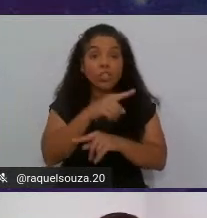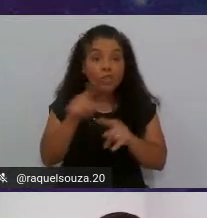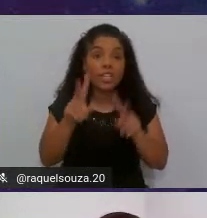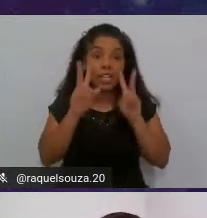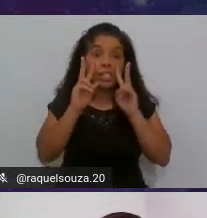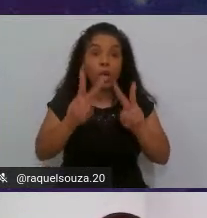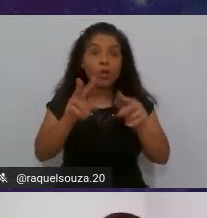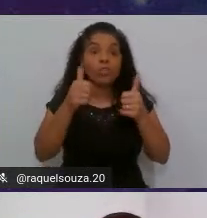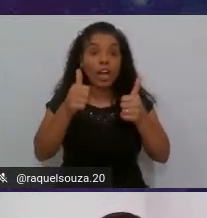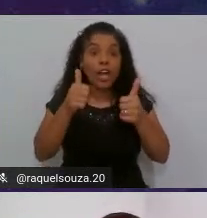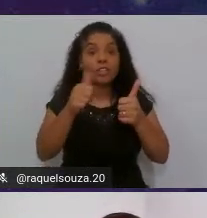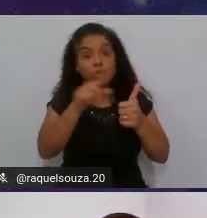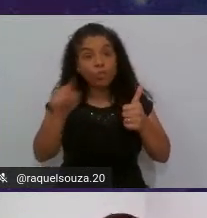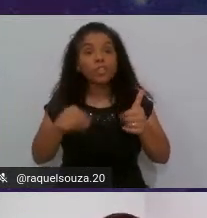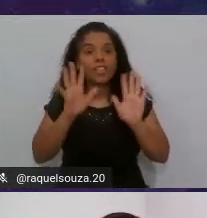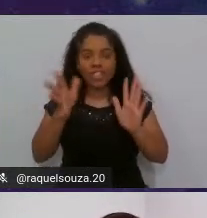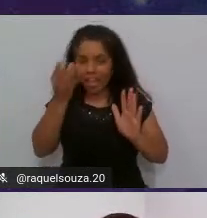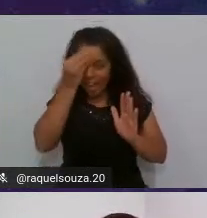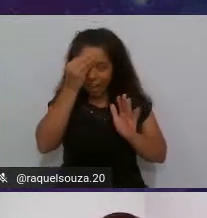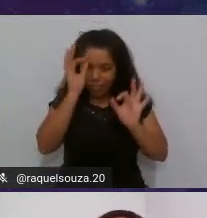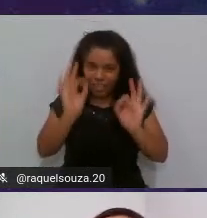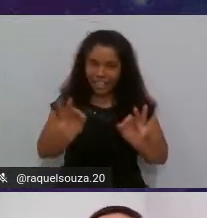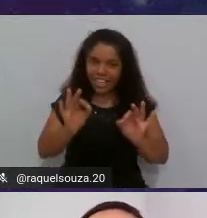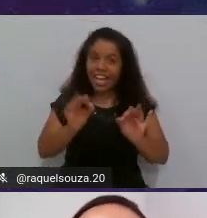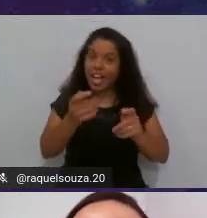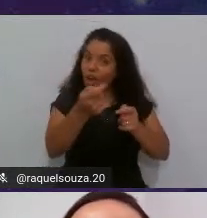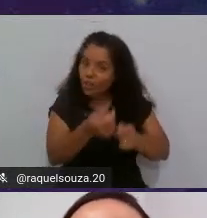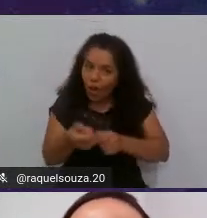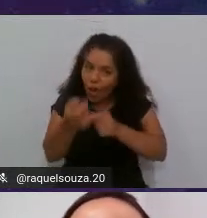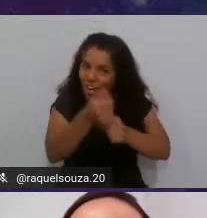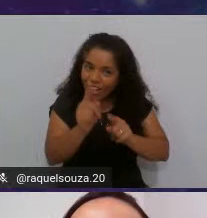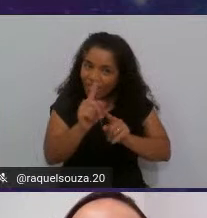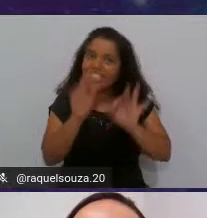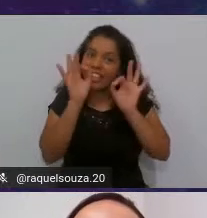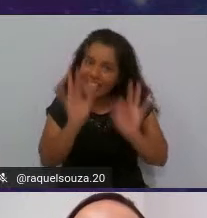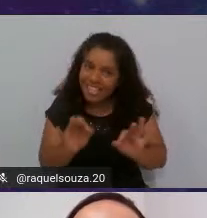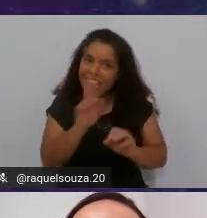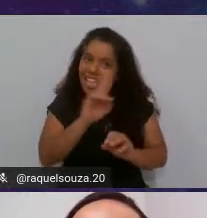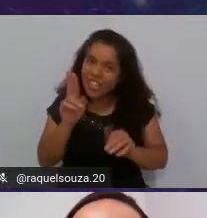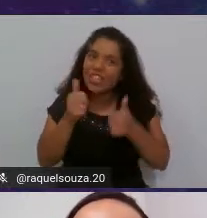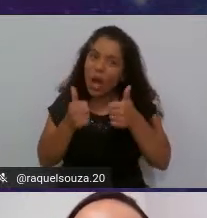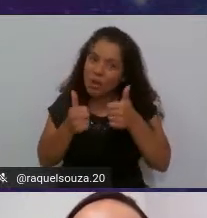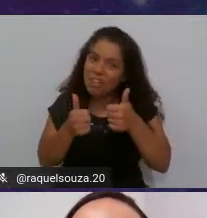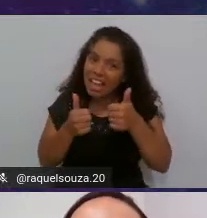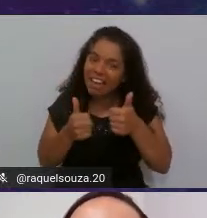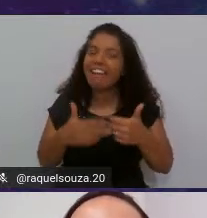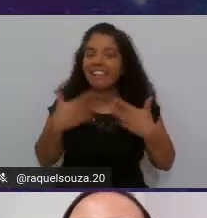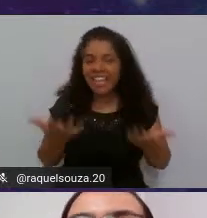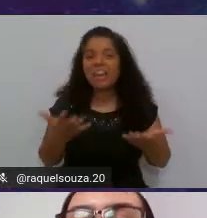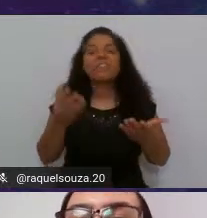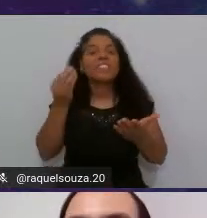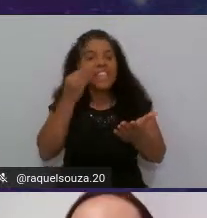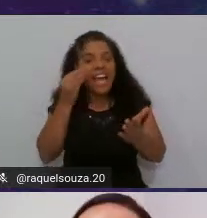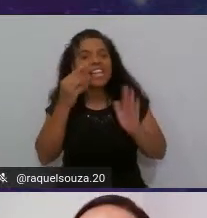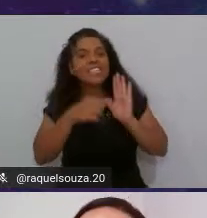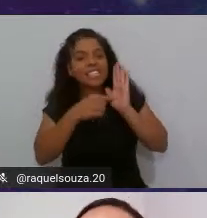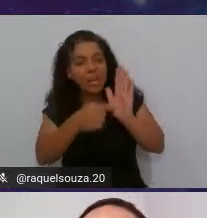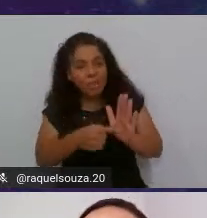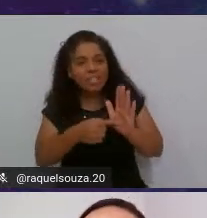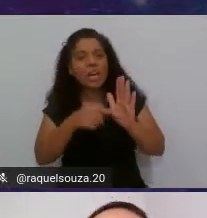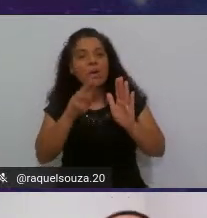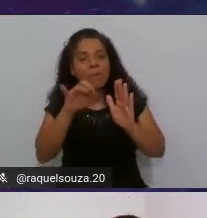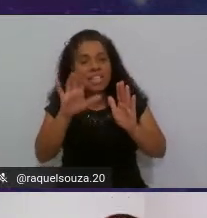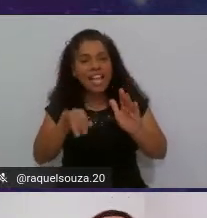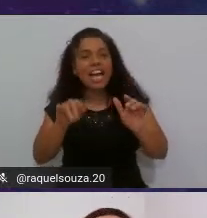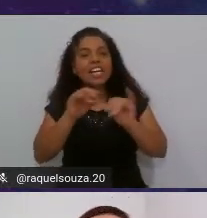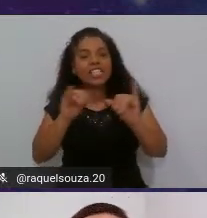vendo vocês gravaram direitinho não estou enrolando vocês não está certinho aqui o nome exibição teste exibição mensagem informações pessoas